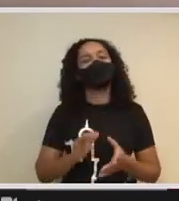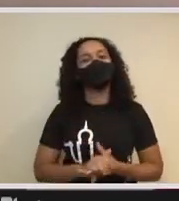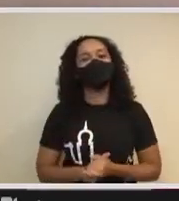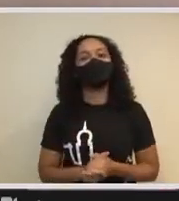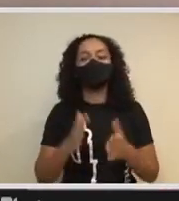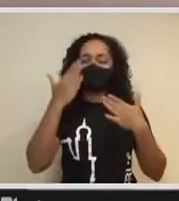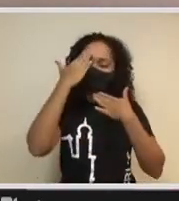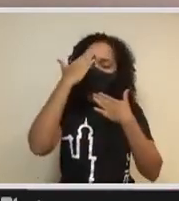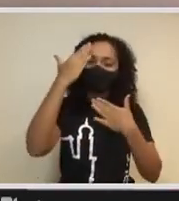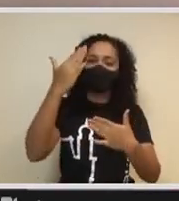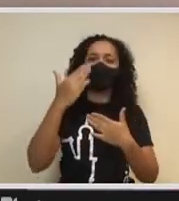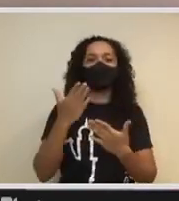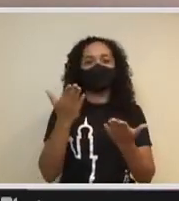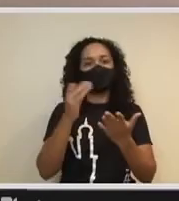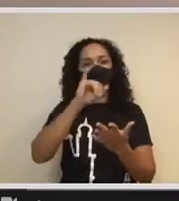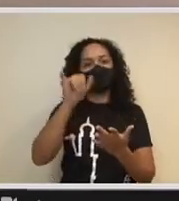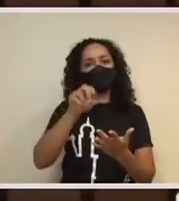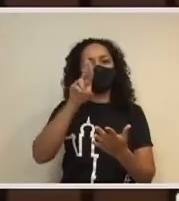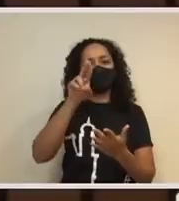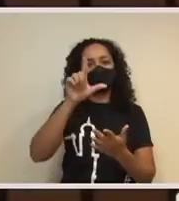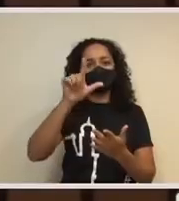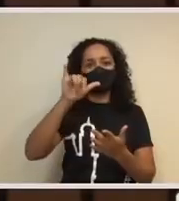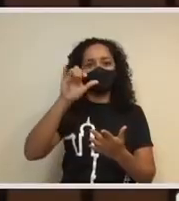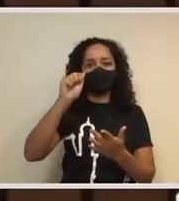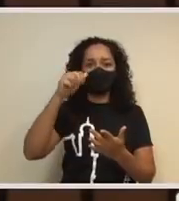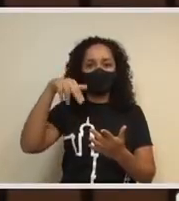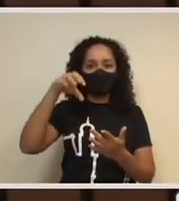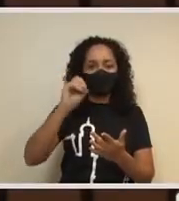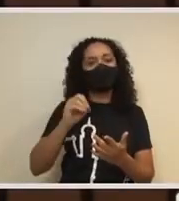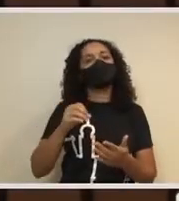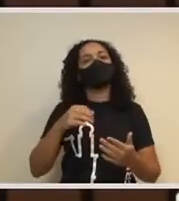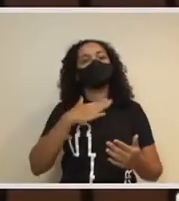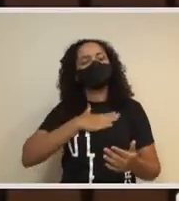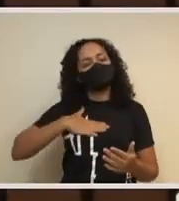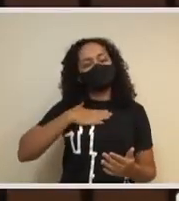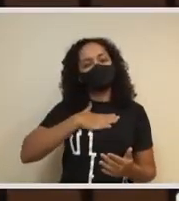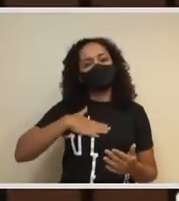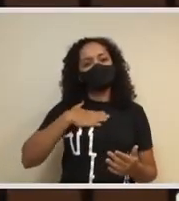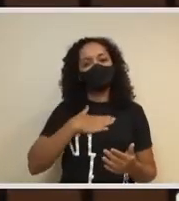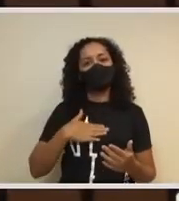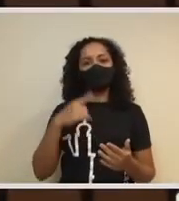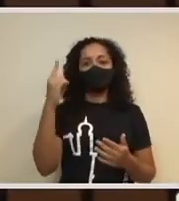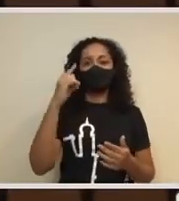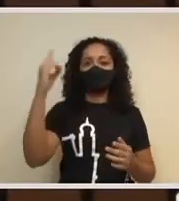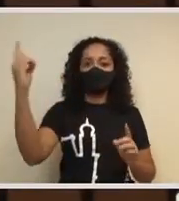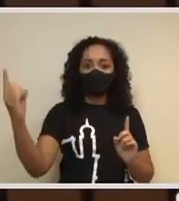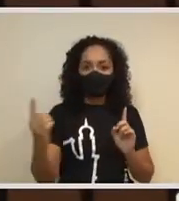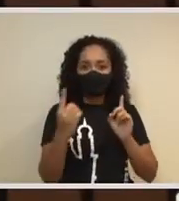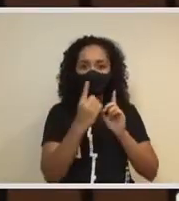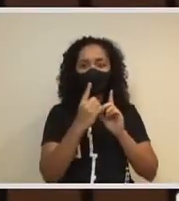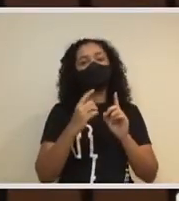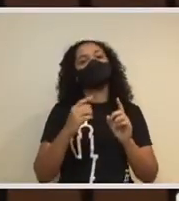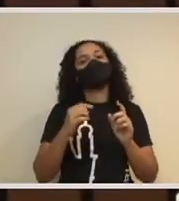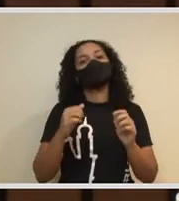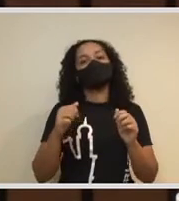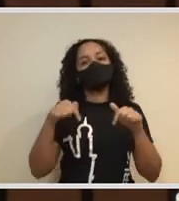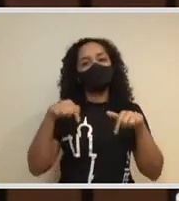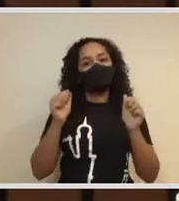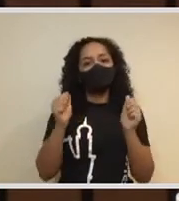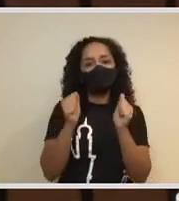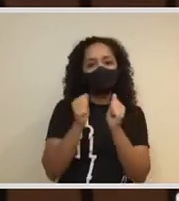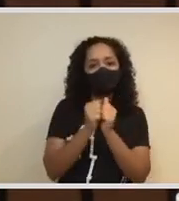ao Juliano e falar que é uma satisfação também ter você aqui, como eu falei, de uma maneira